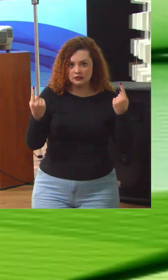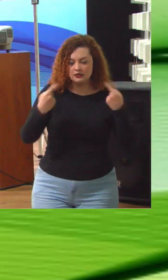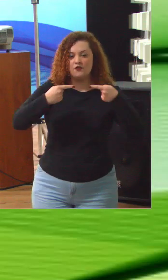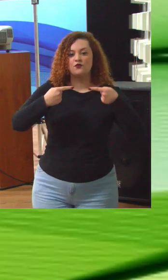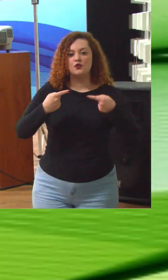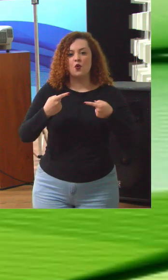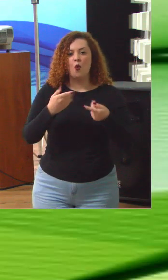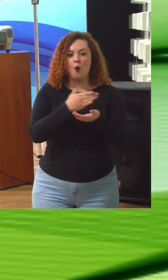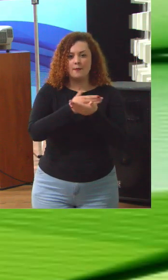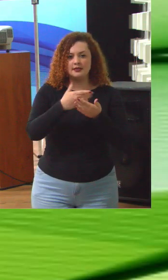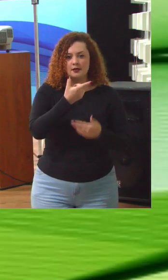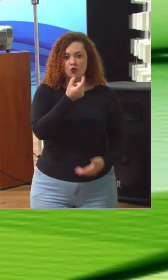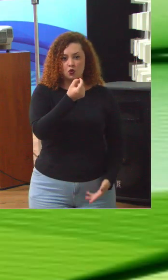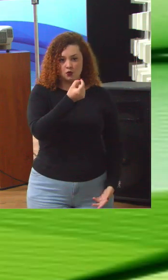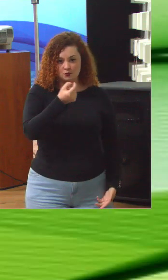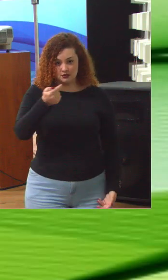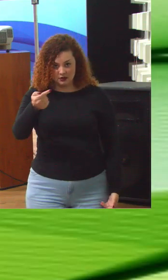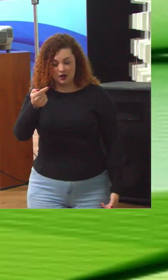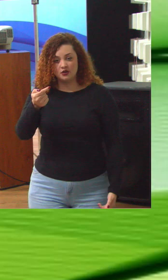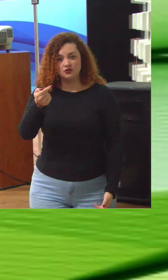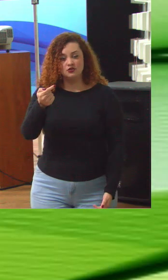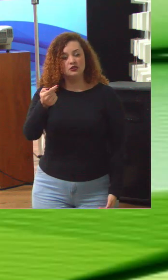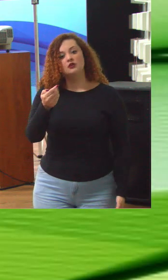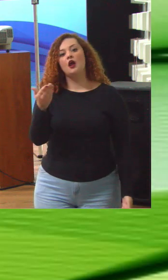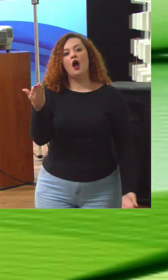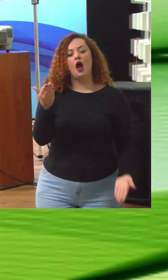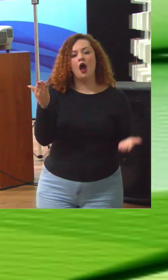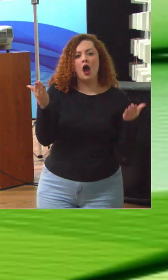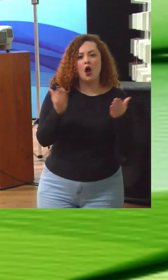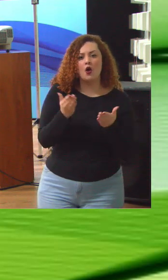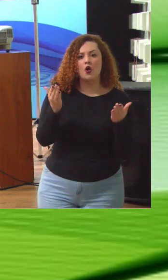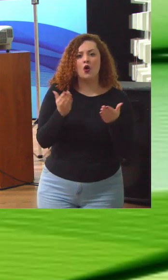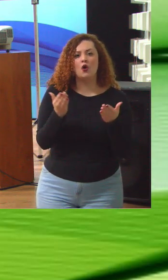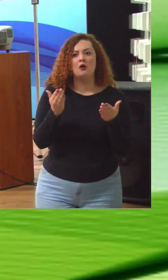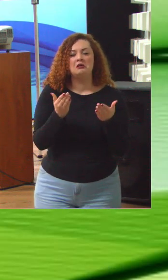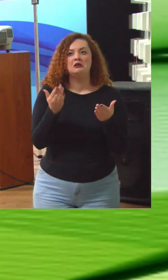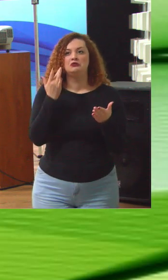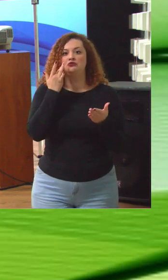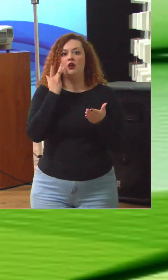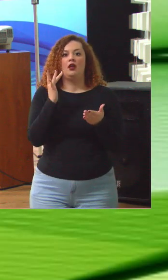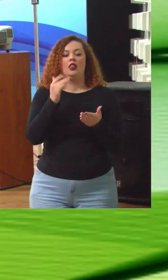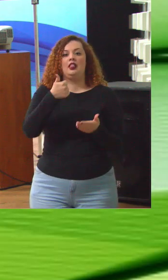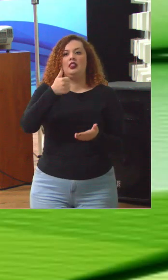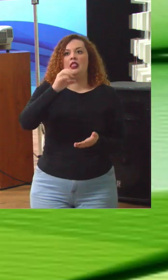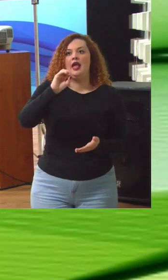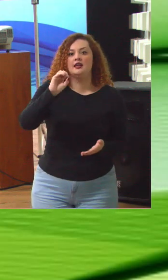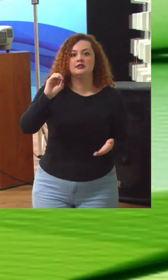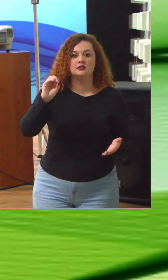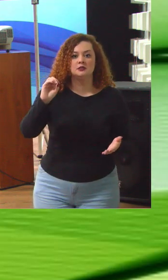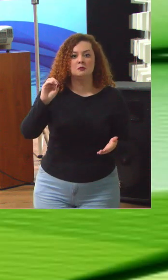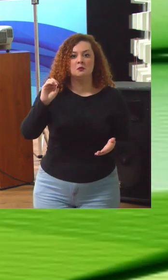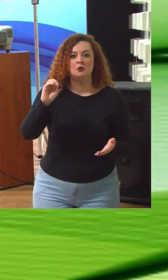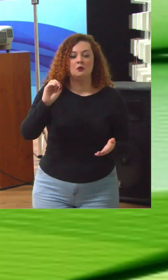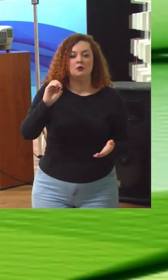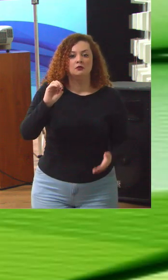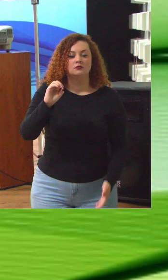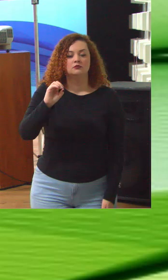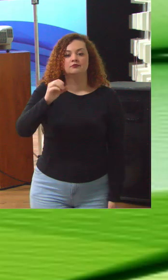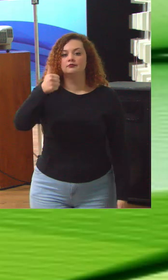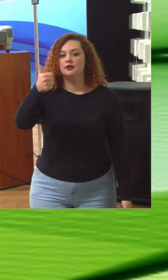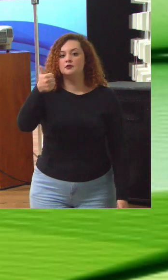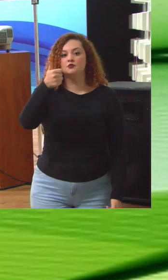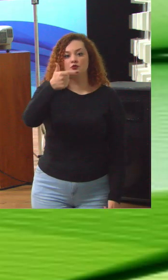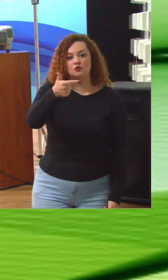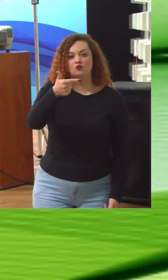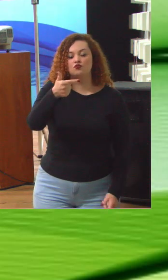em 2007, já estamos agora no, sei lá, talvez o décimo segundo ciclo de